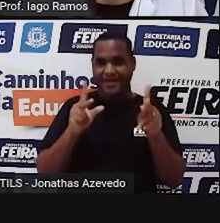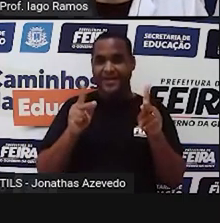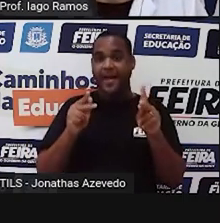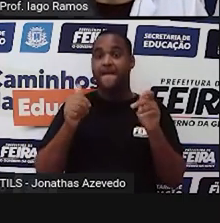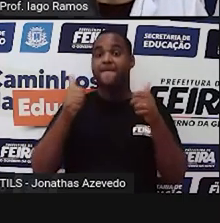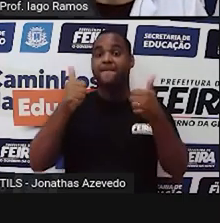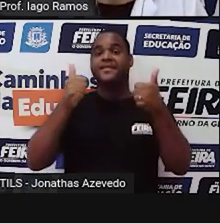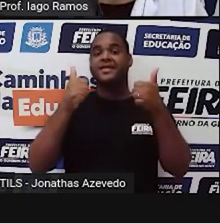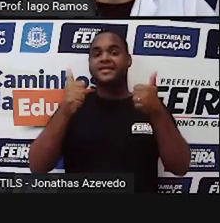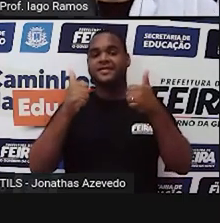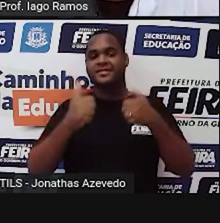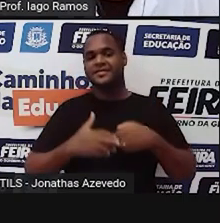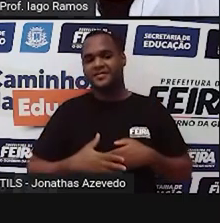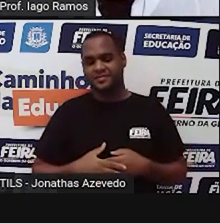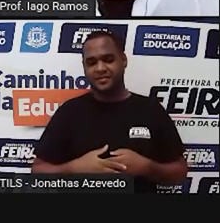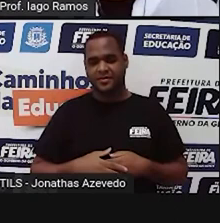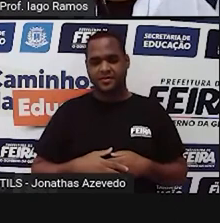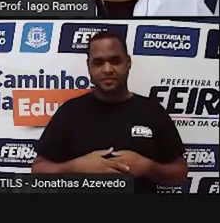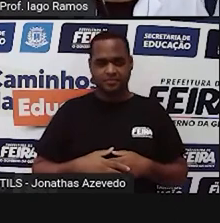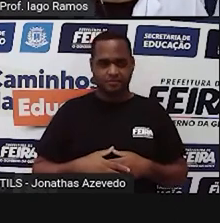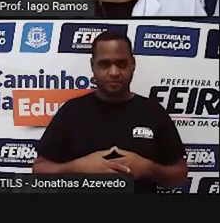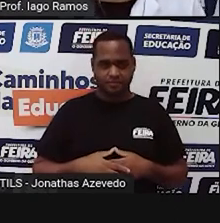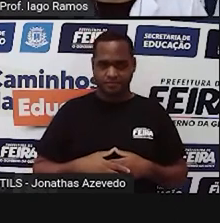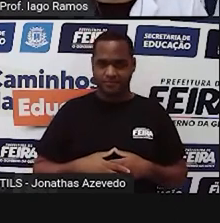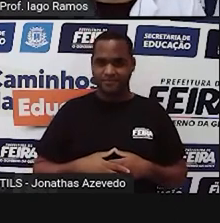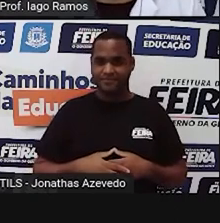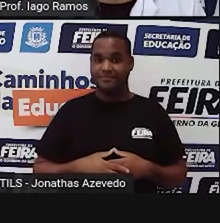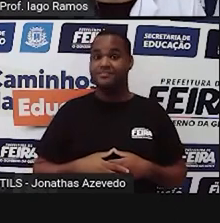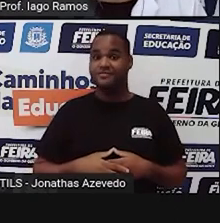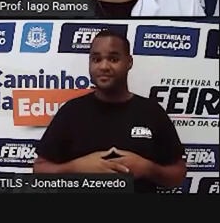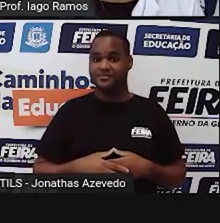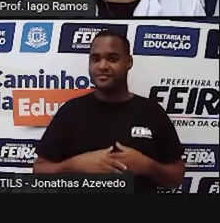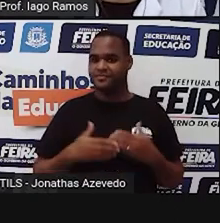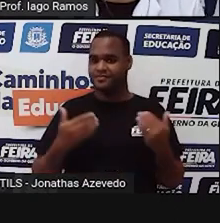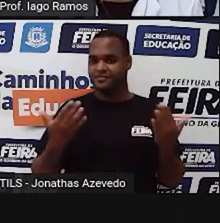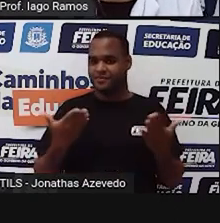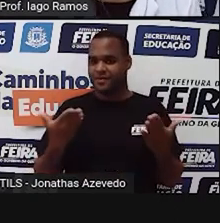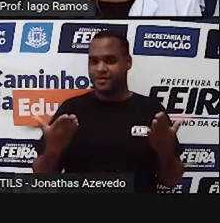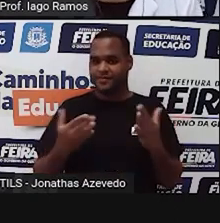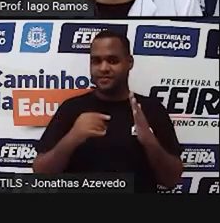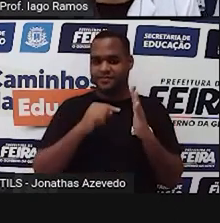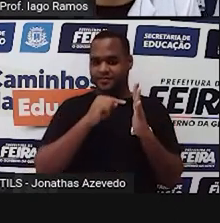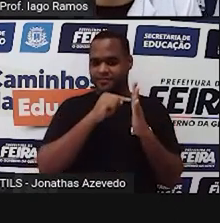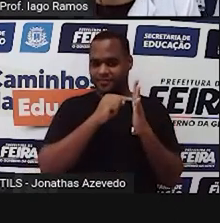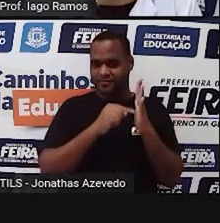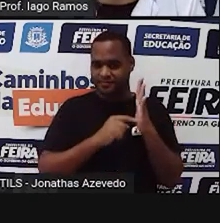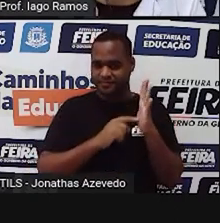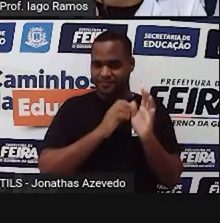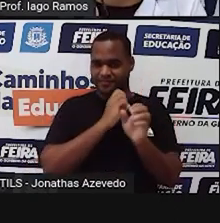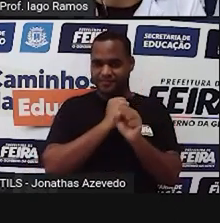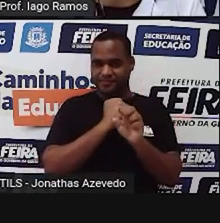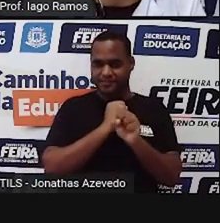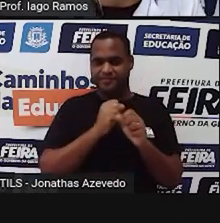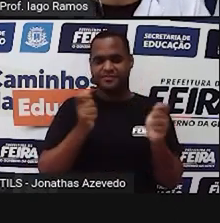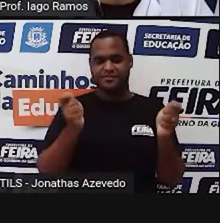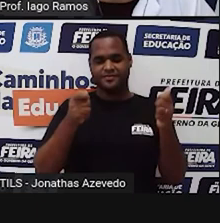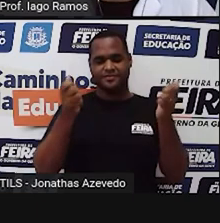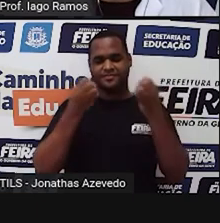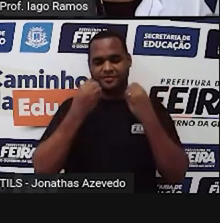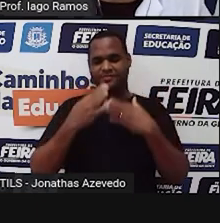Beleza. Já fizemos o nosso momento de pausa, vamos agora a fazer cálculos, né?